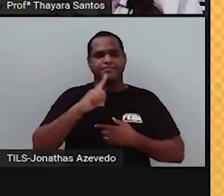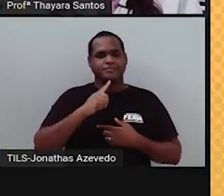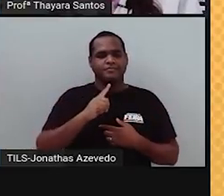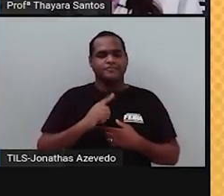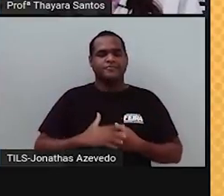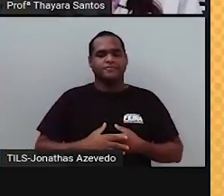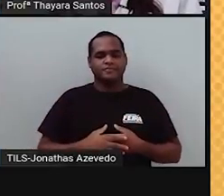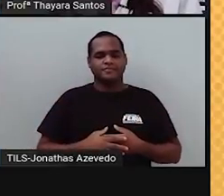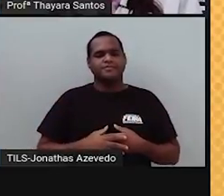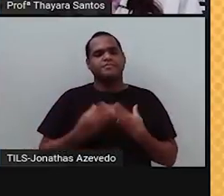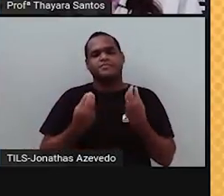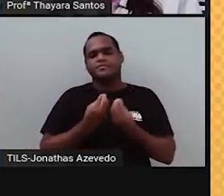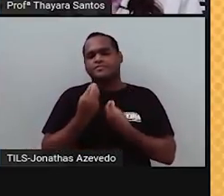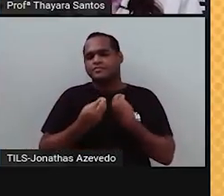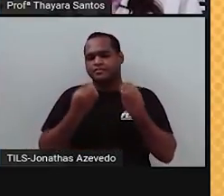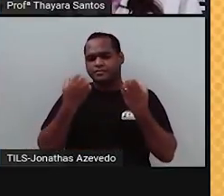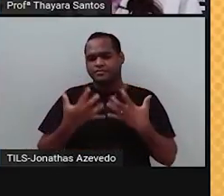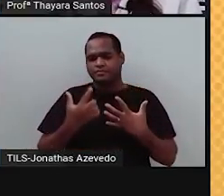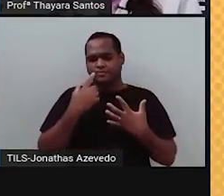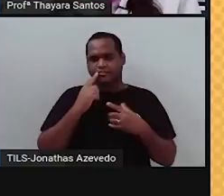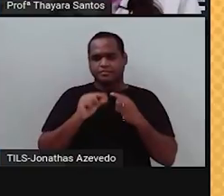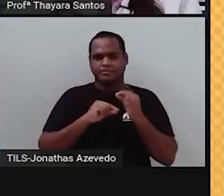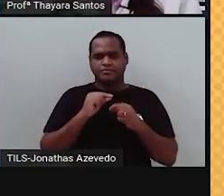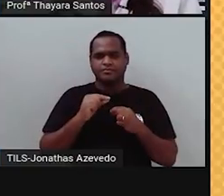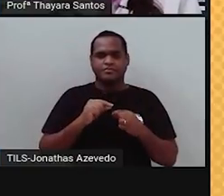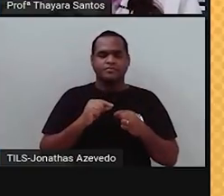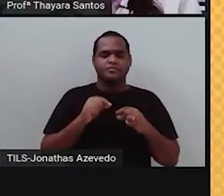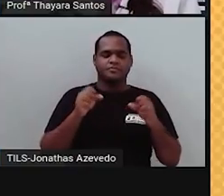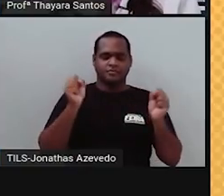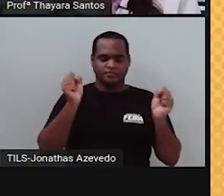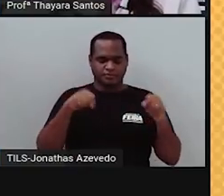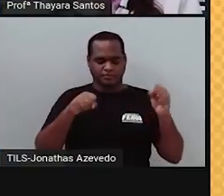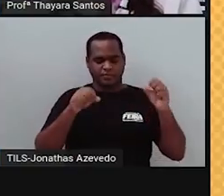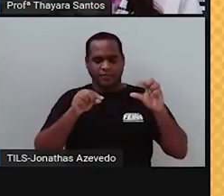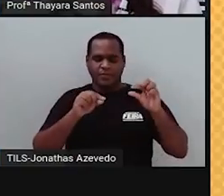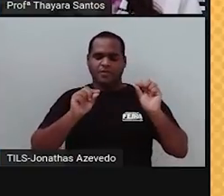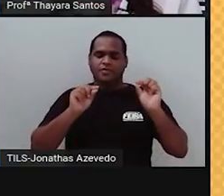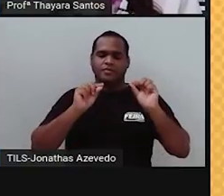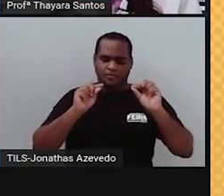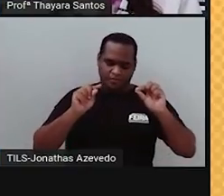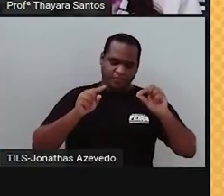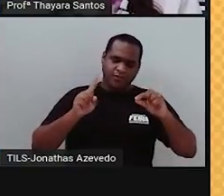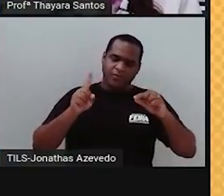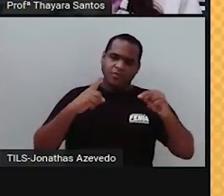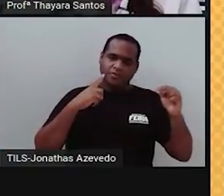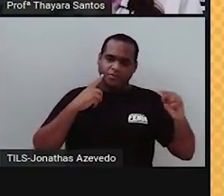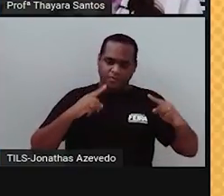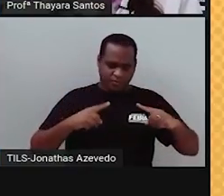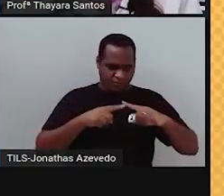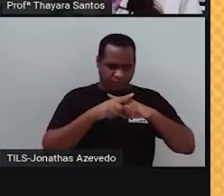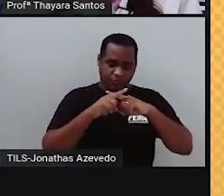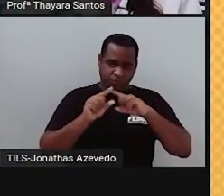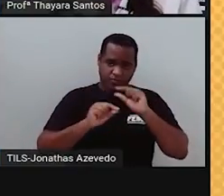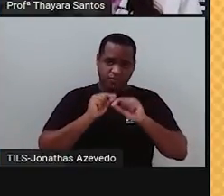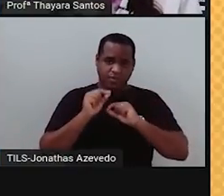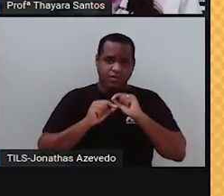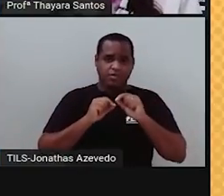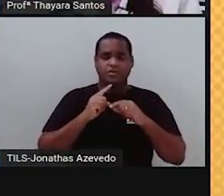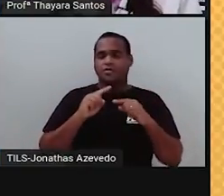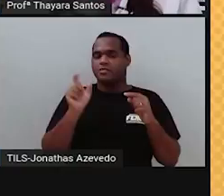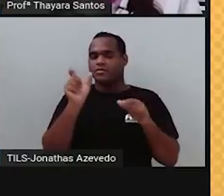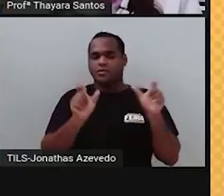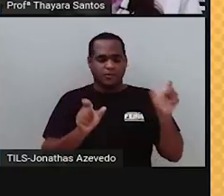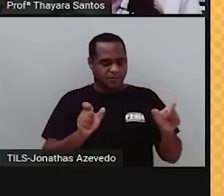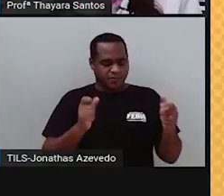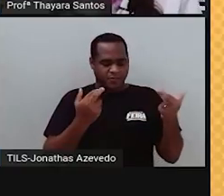a gente faz para saber o que vai nascer aqui? Quais são as possibilidades de nascer? Então, a gente cruza as mesmas características,